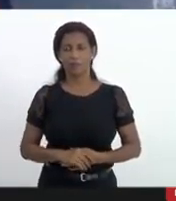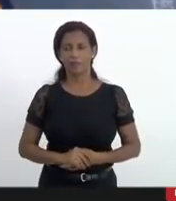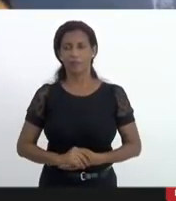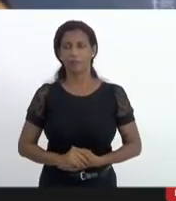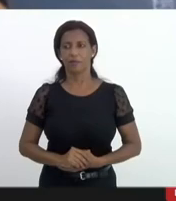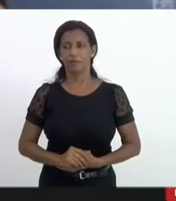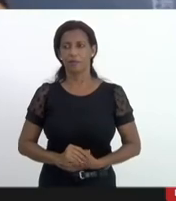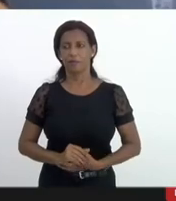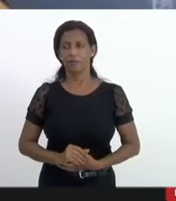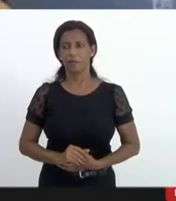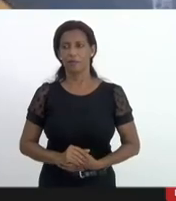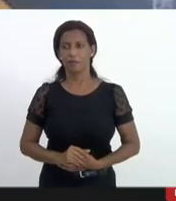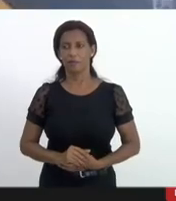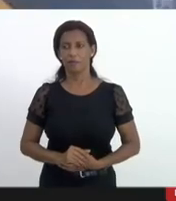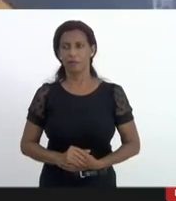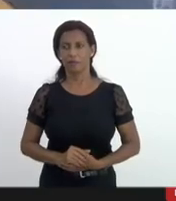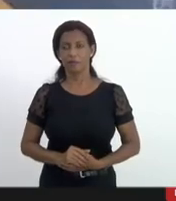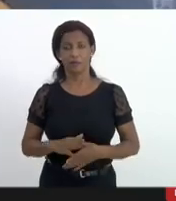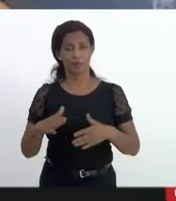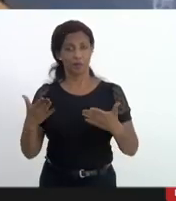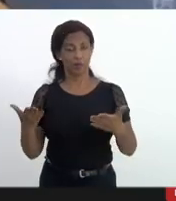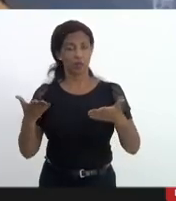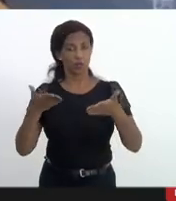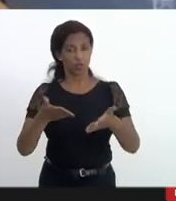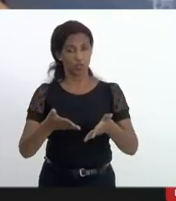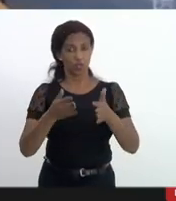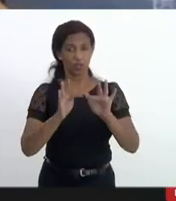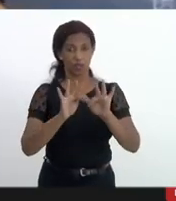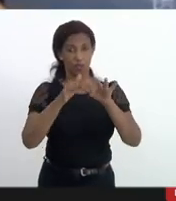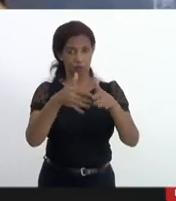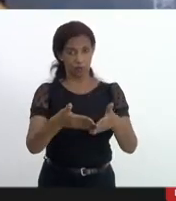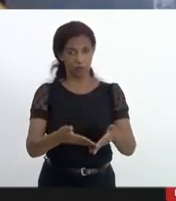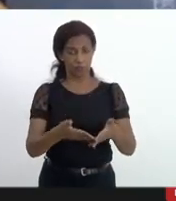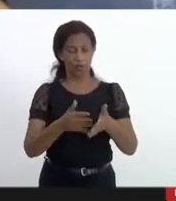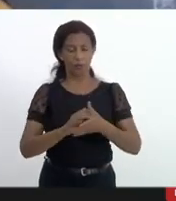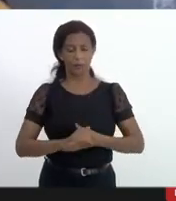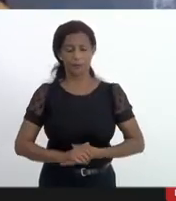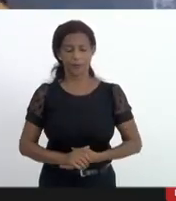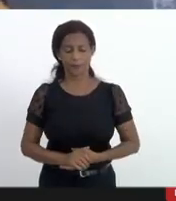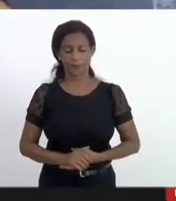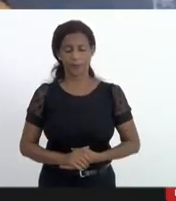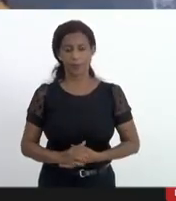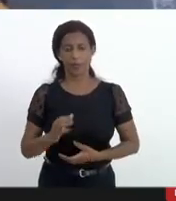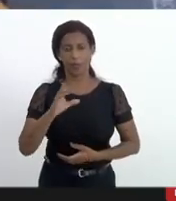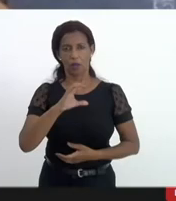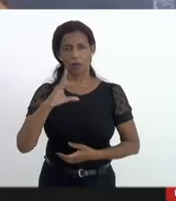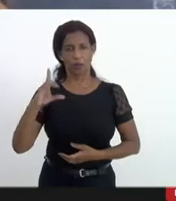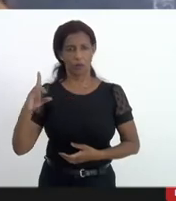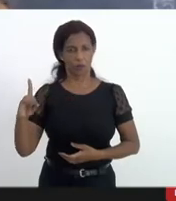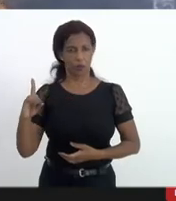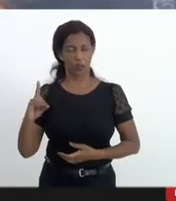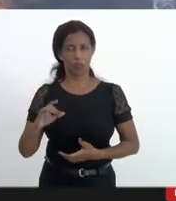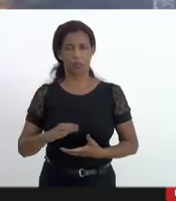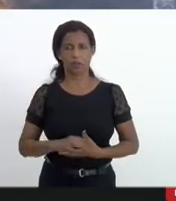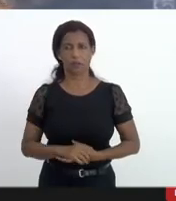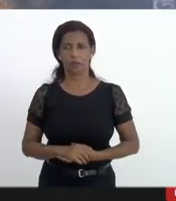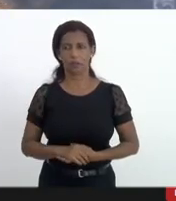então aqui chegando ao final pelo menos escutando as perguntas da coordenação do GT